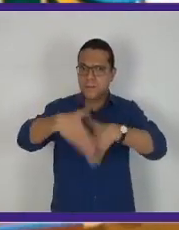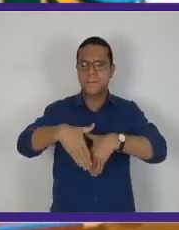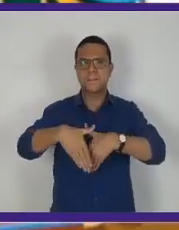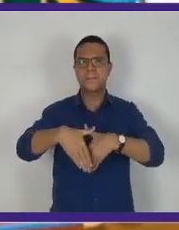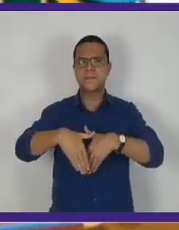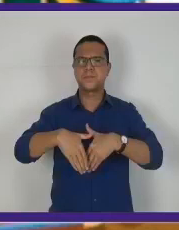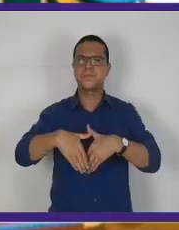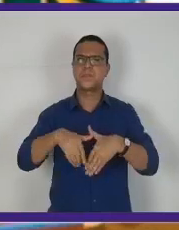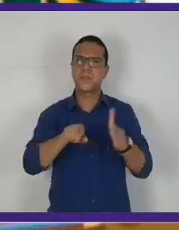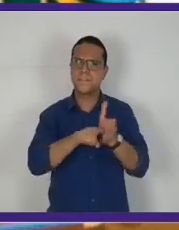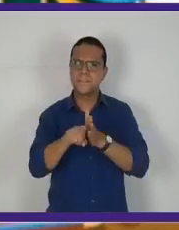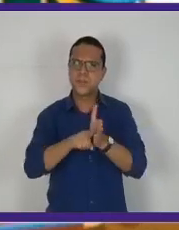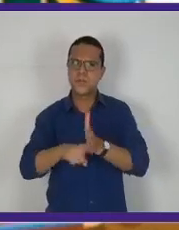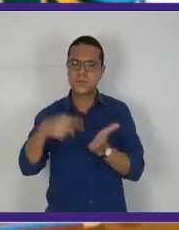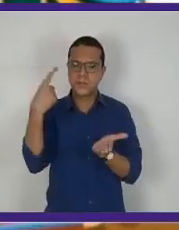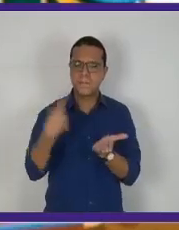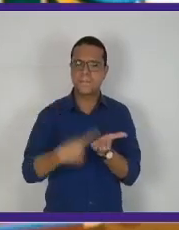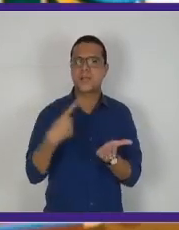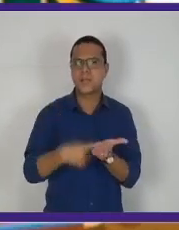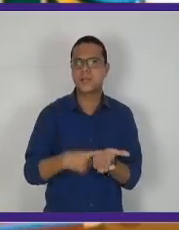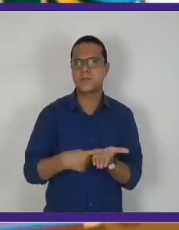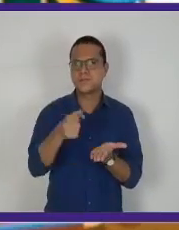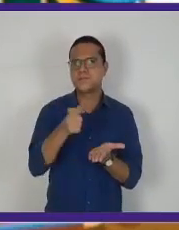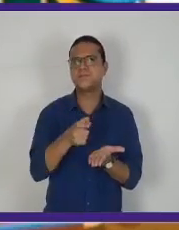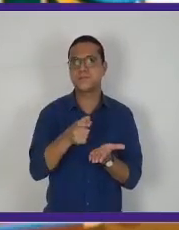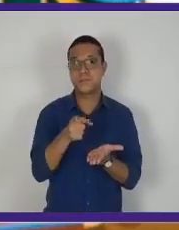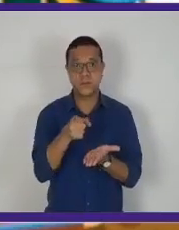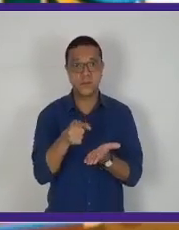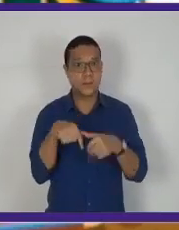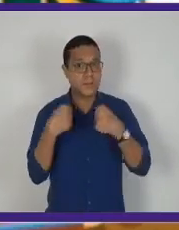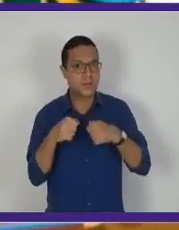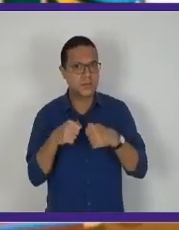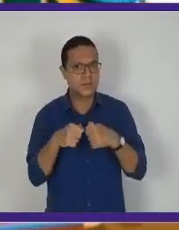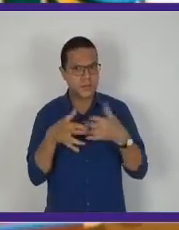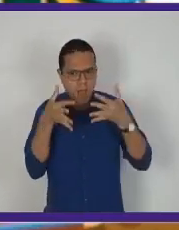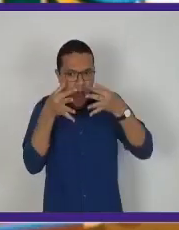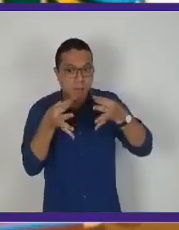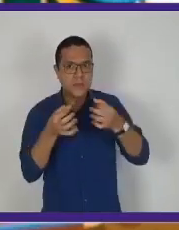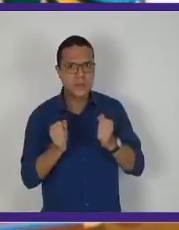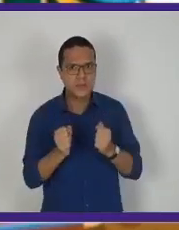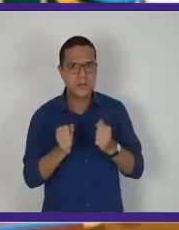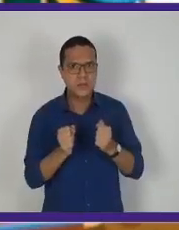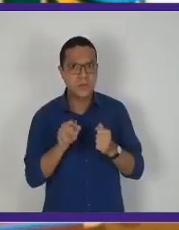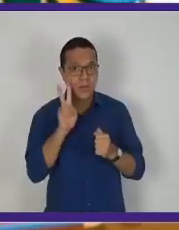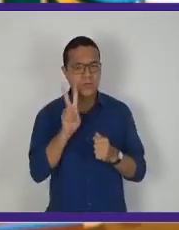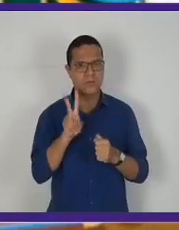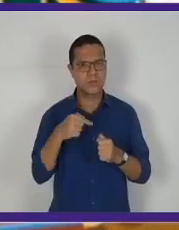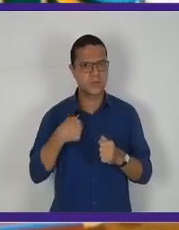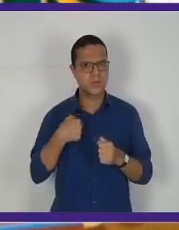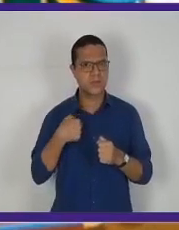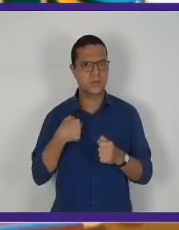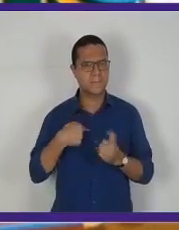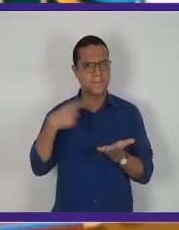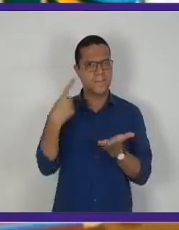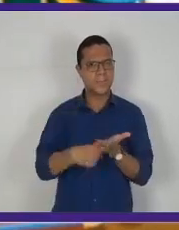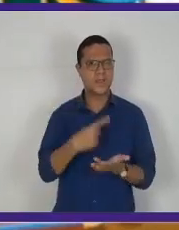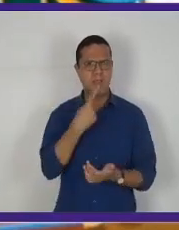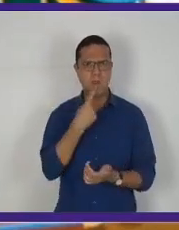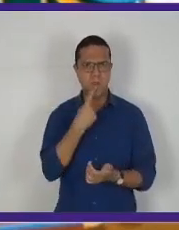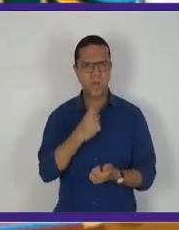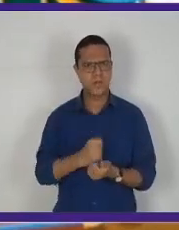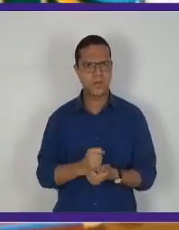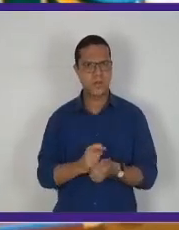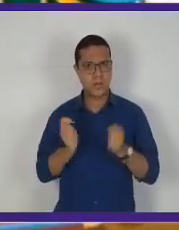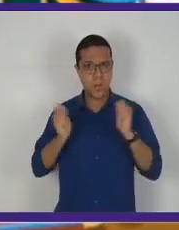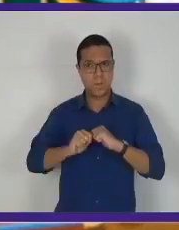com questões de marcar. Não é verdade? E você tem que estar atento. Observe. Tia Ana marcou ali de